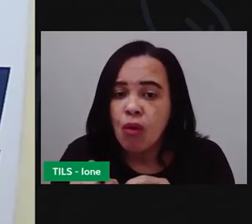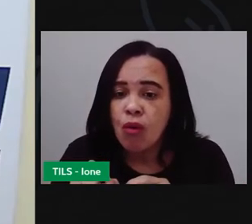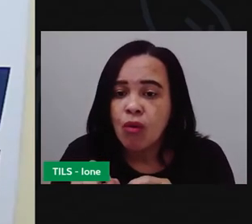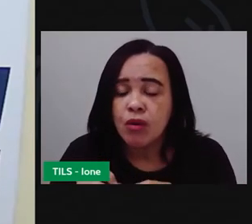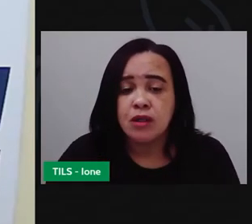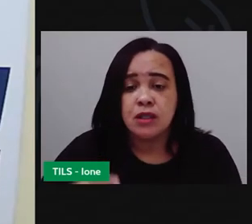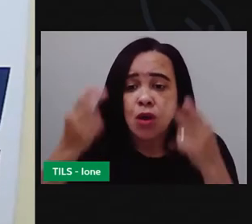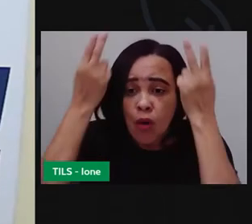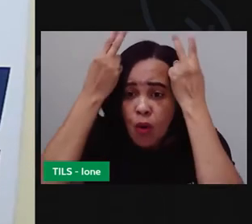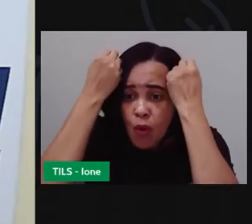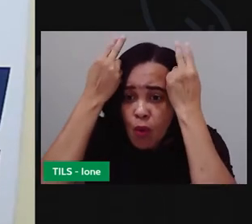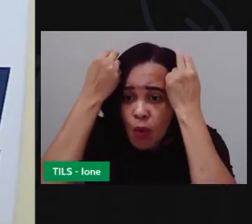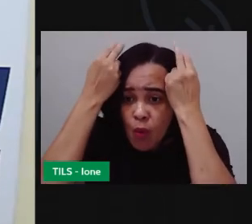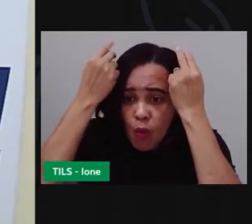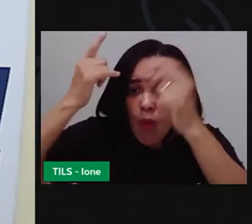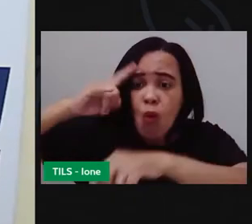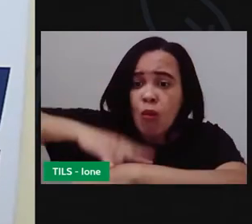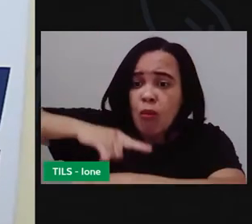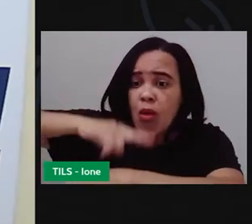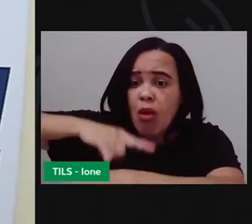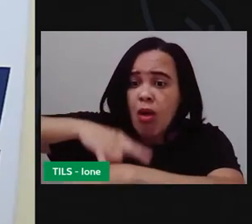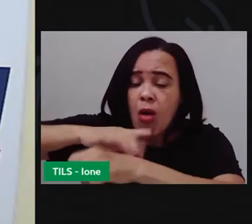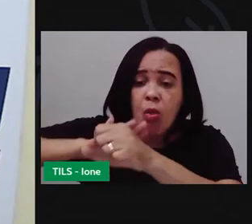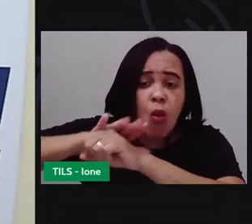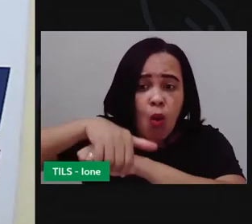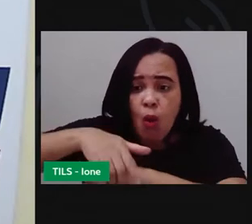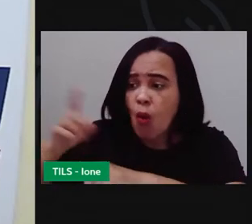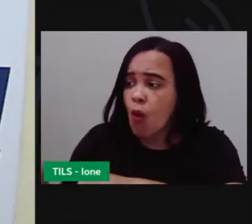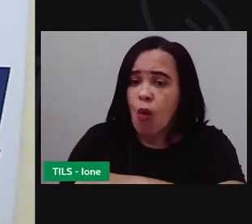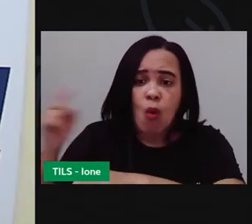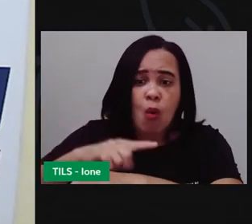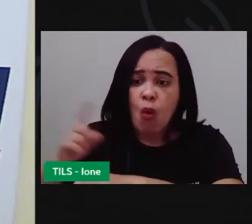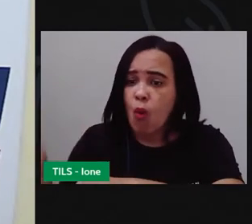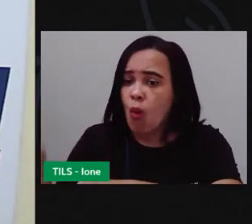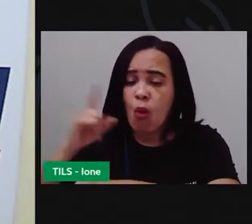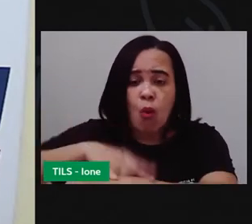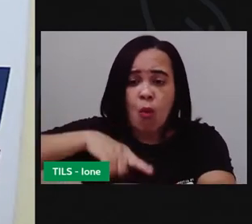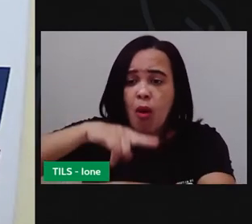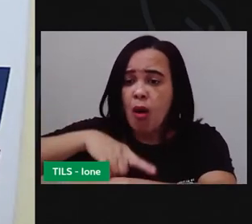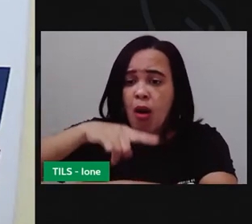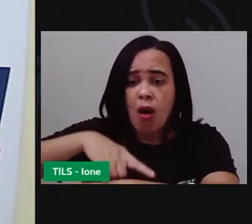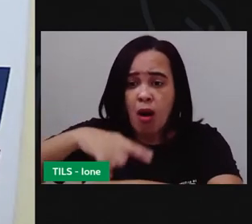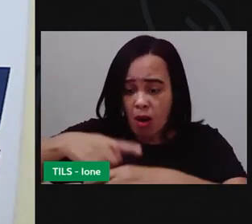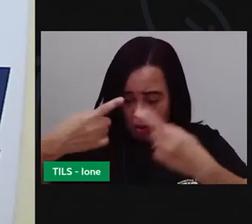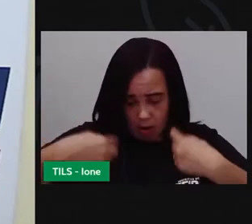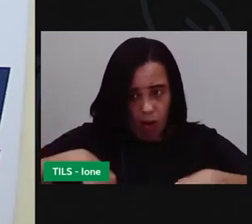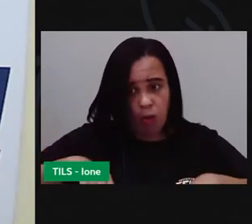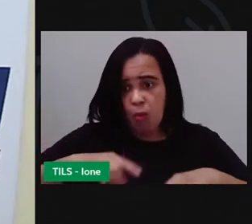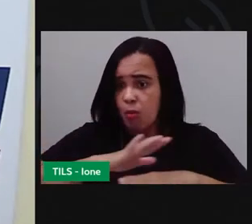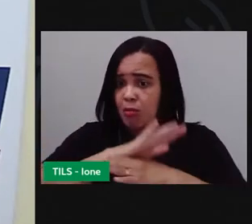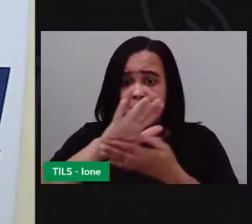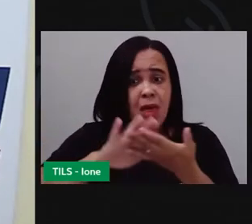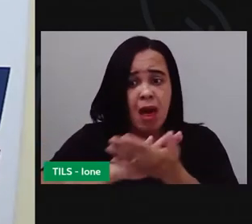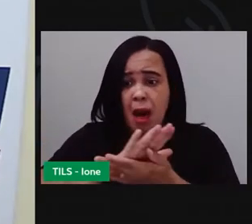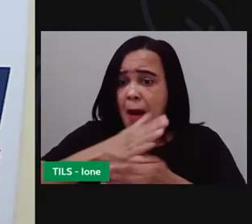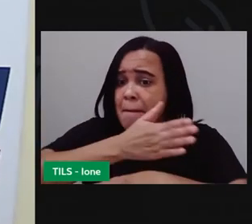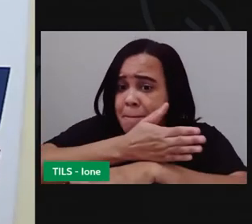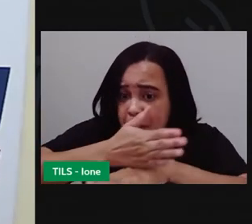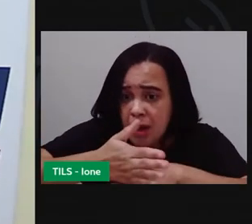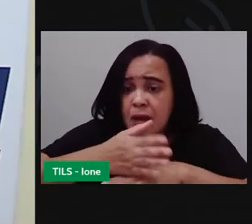Ele fez xixi a noite toda e continuava branco, com pelo branco.